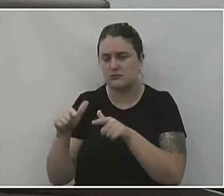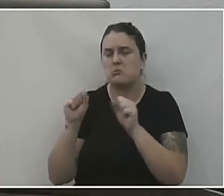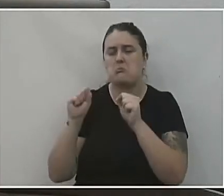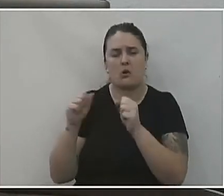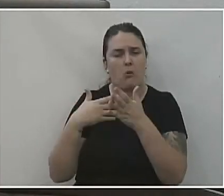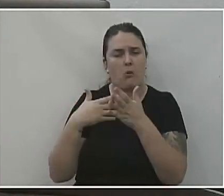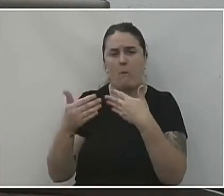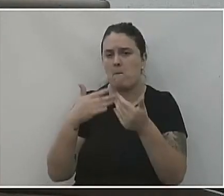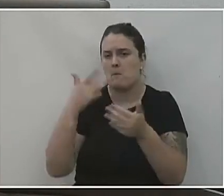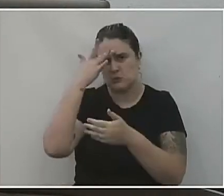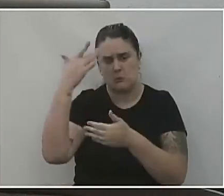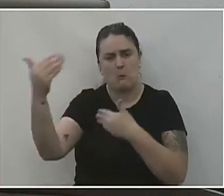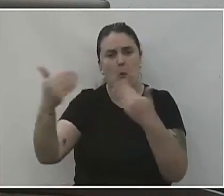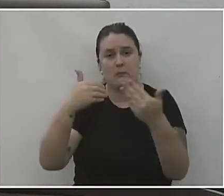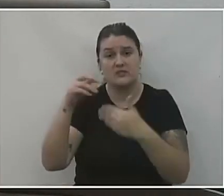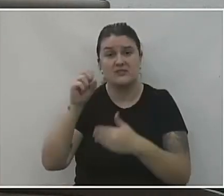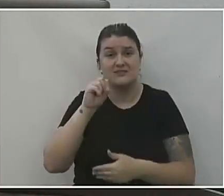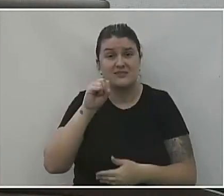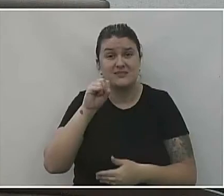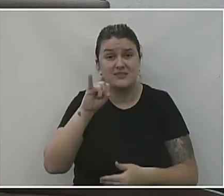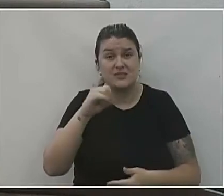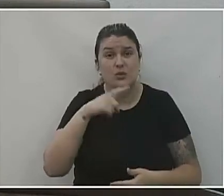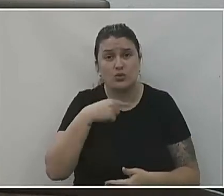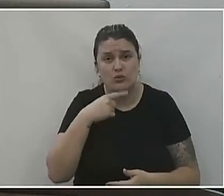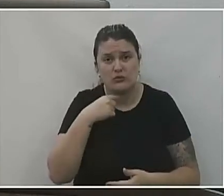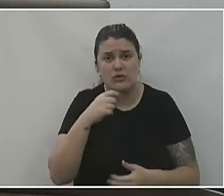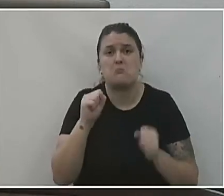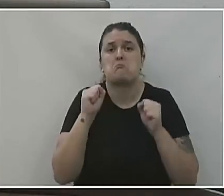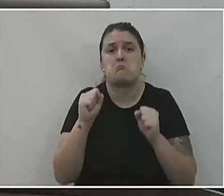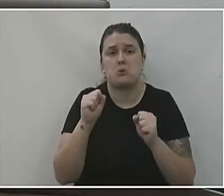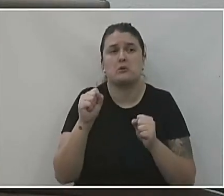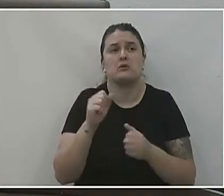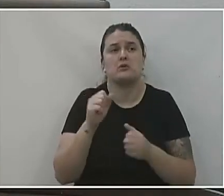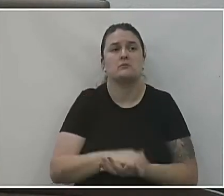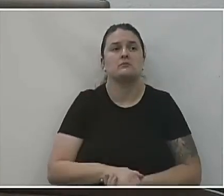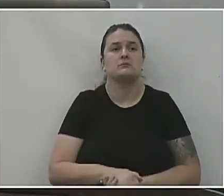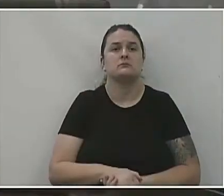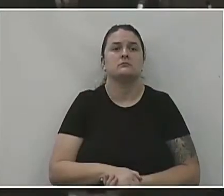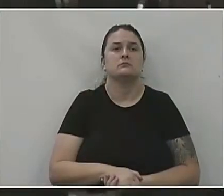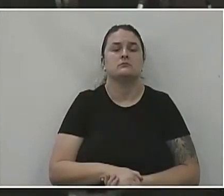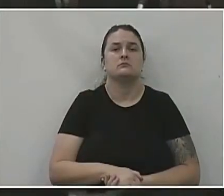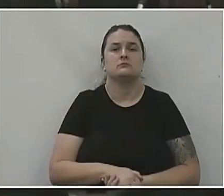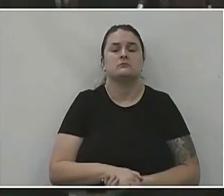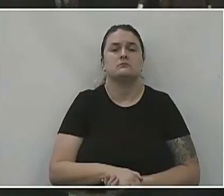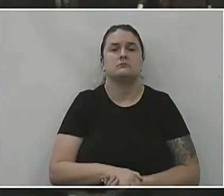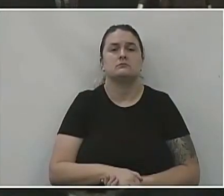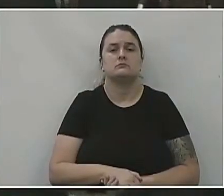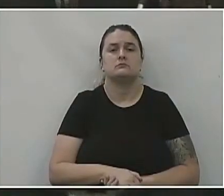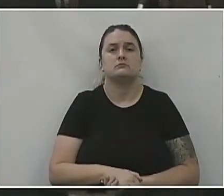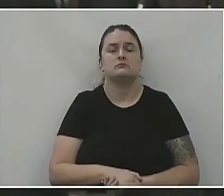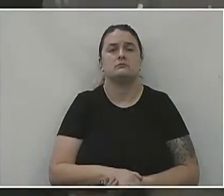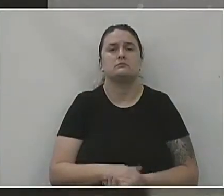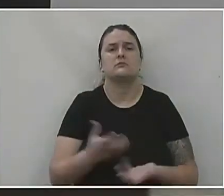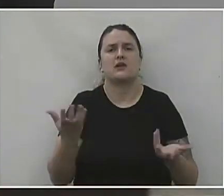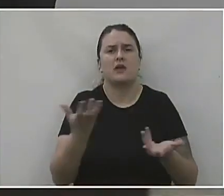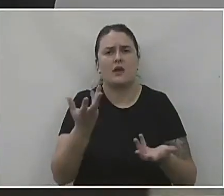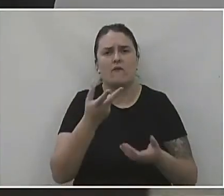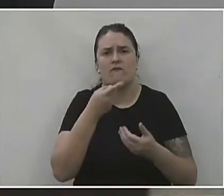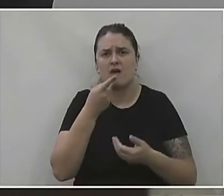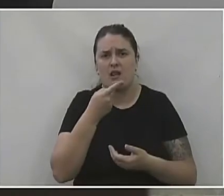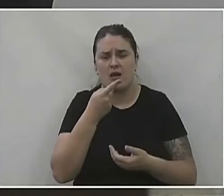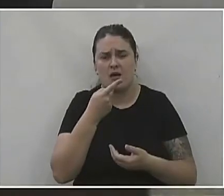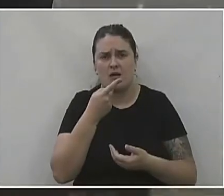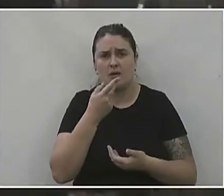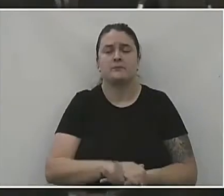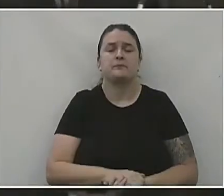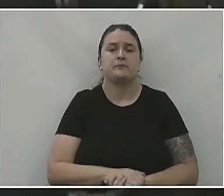qualquer pessoa, então, assim, qualquer dúvida que tenha, a gente está à disposição. Eu quero deixar também bem claro que